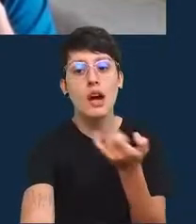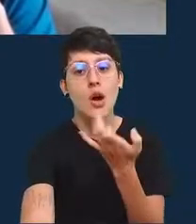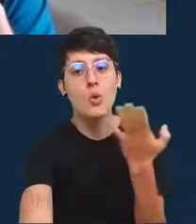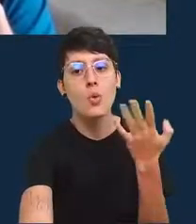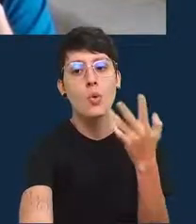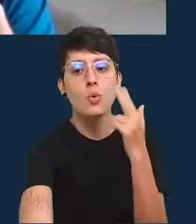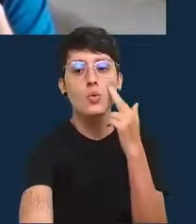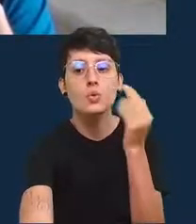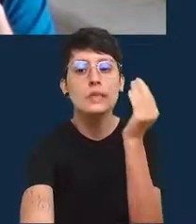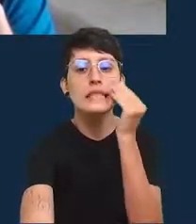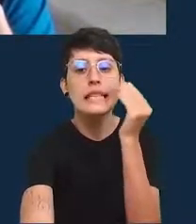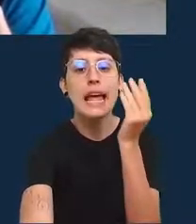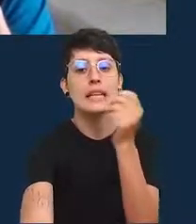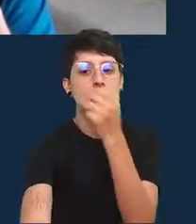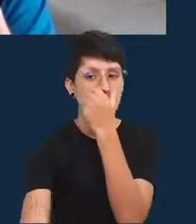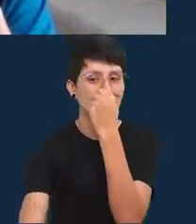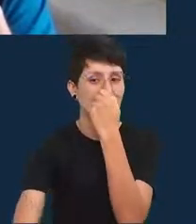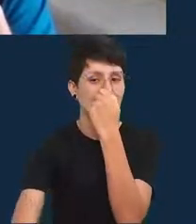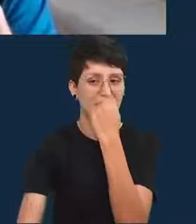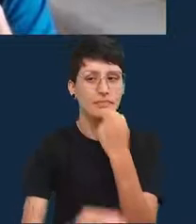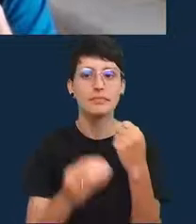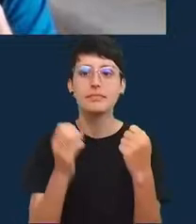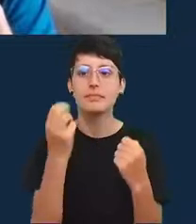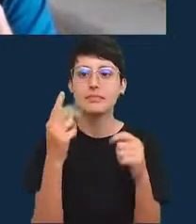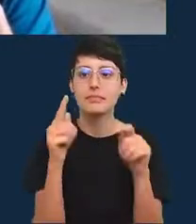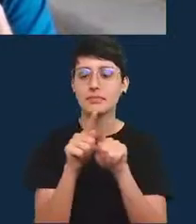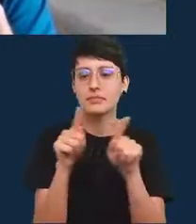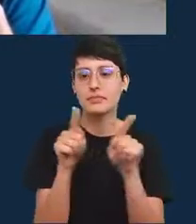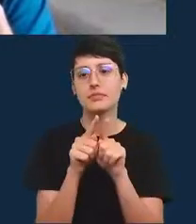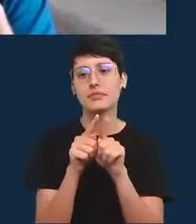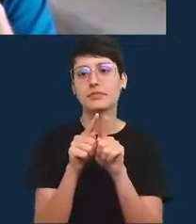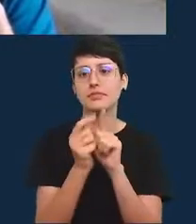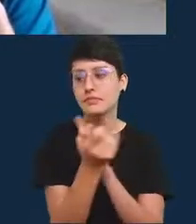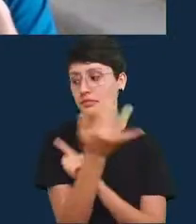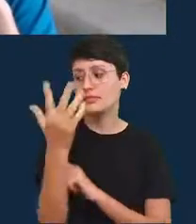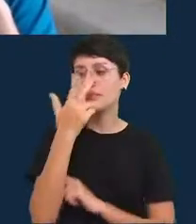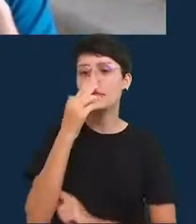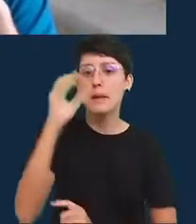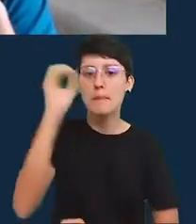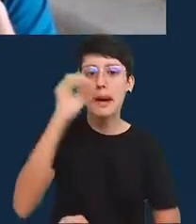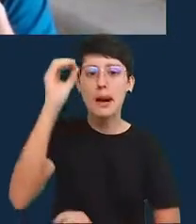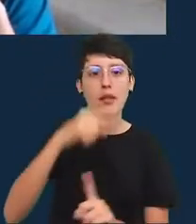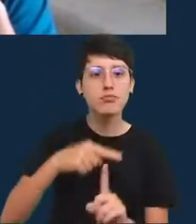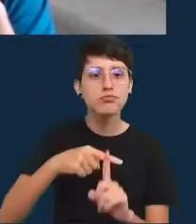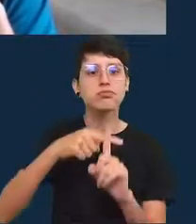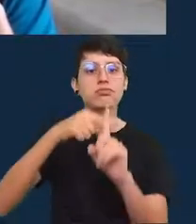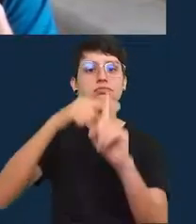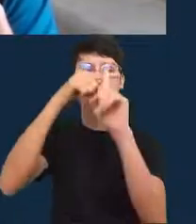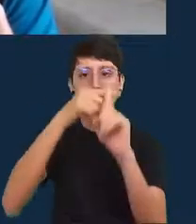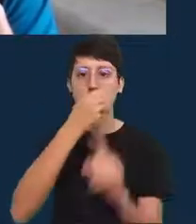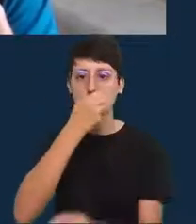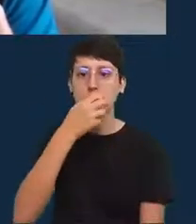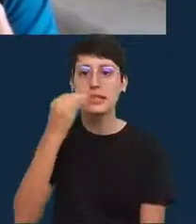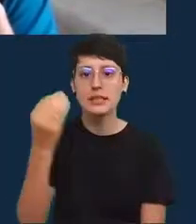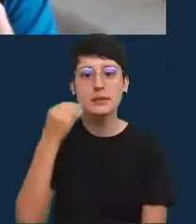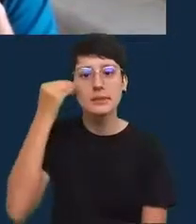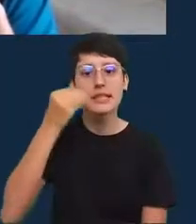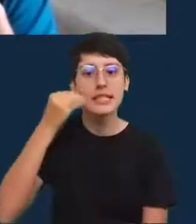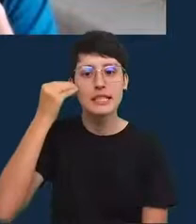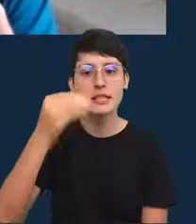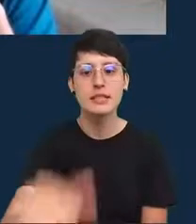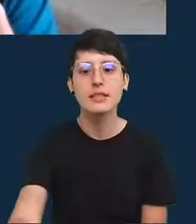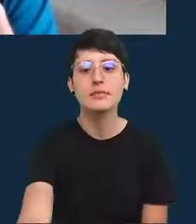relativamente onde a taxa de positividade dos testes é alta e se você tem uma população